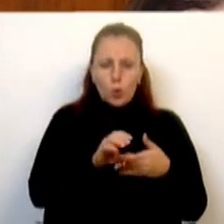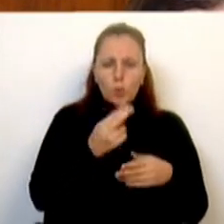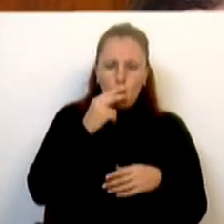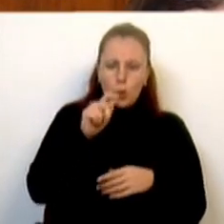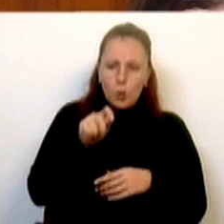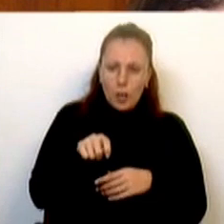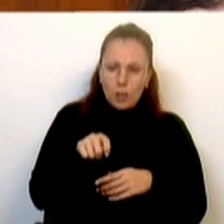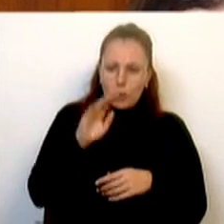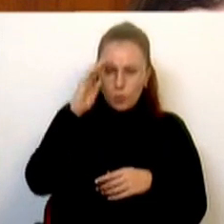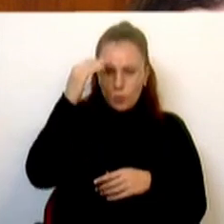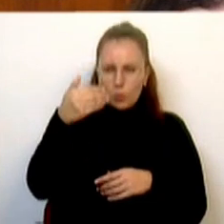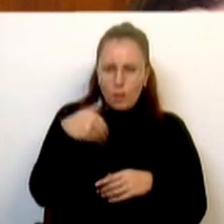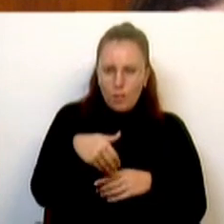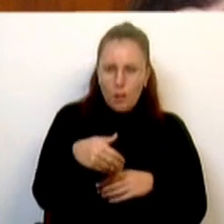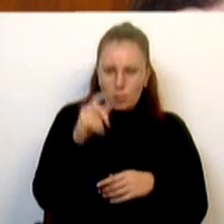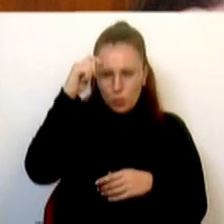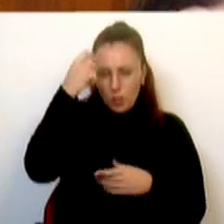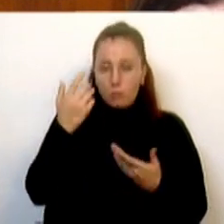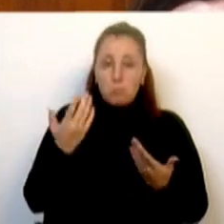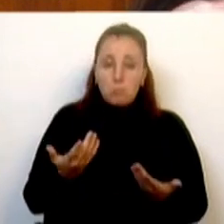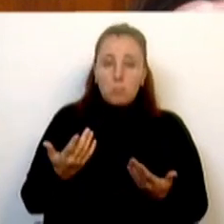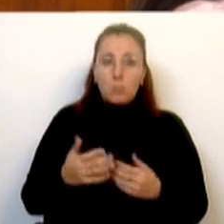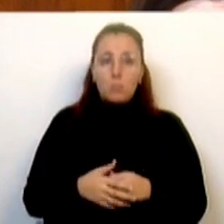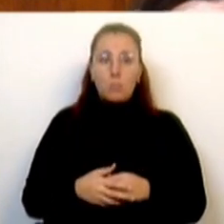por parte da Europa, um futuro próximo. Bom,